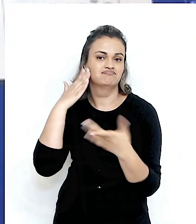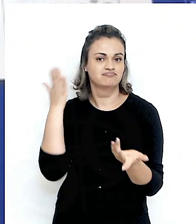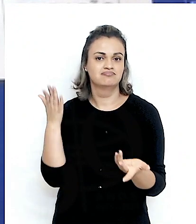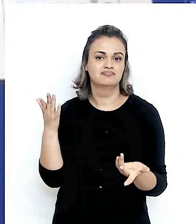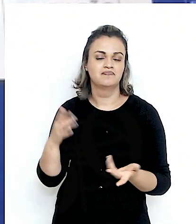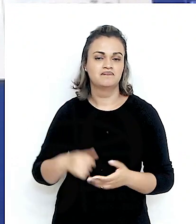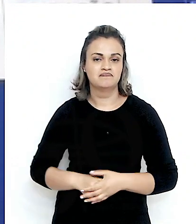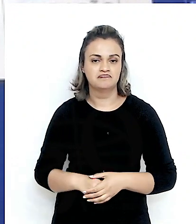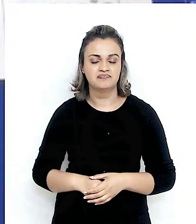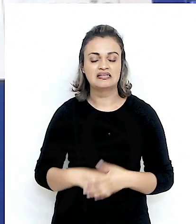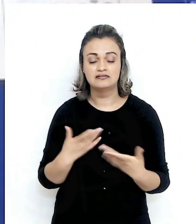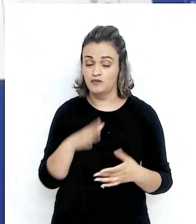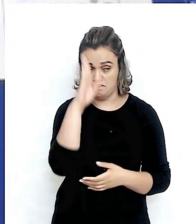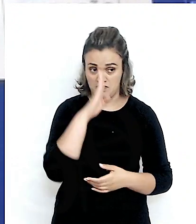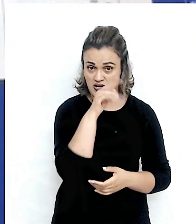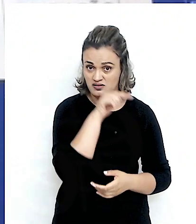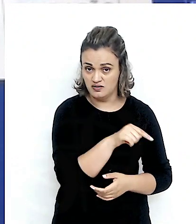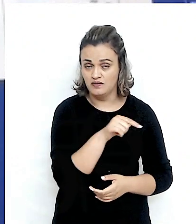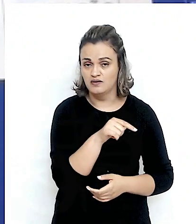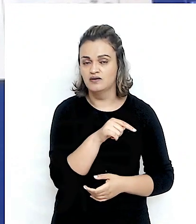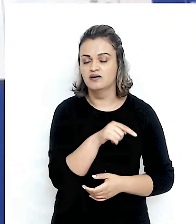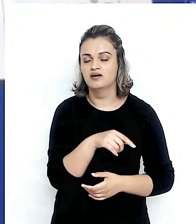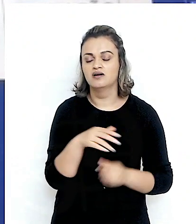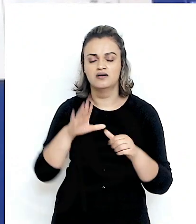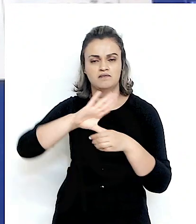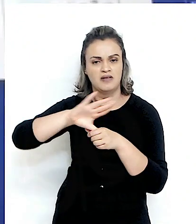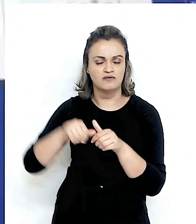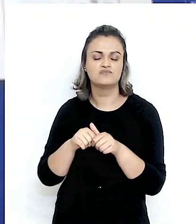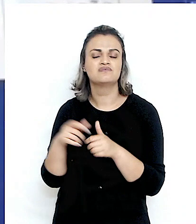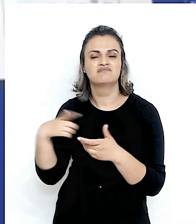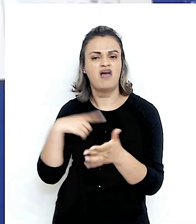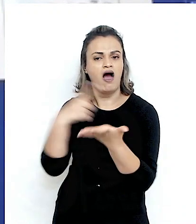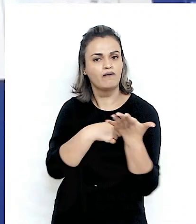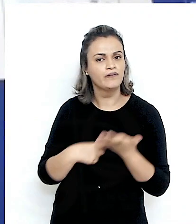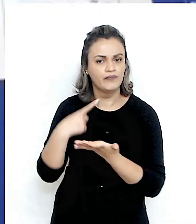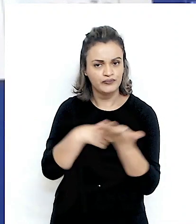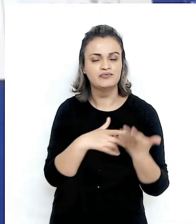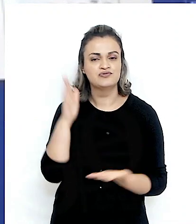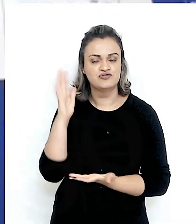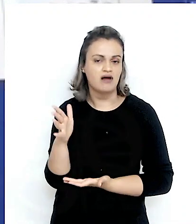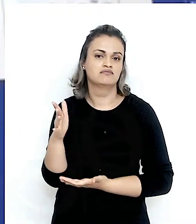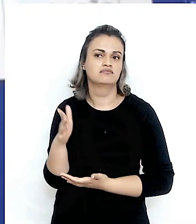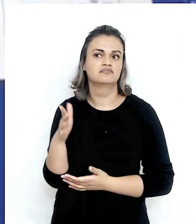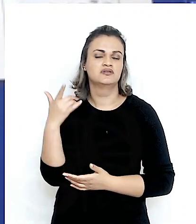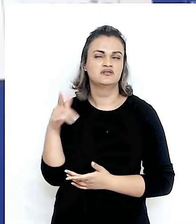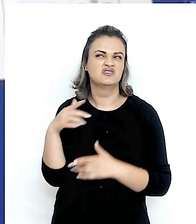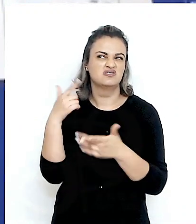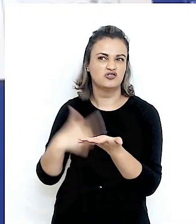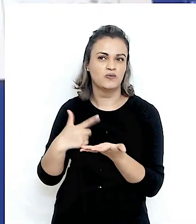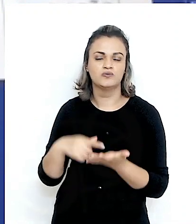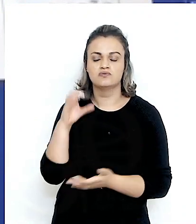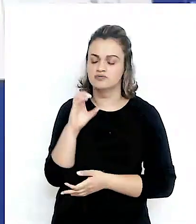bem, o Brasil, verdade, o Mercosul já possui acordos, né, com alguns dos membros do CPTPP,